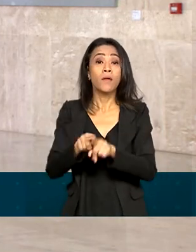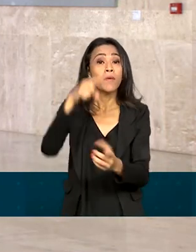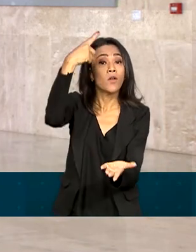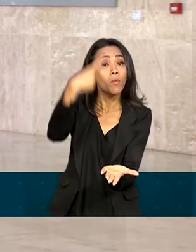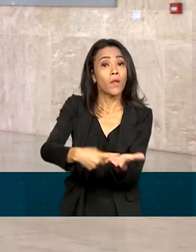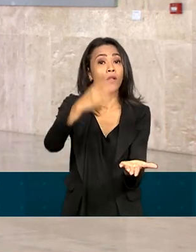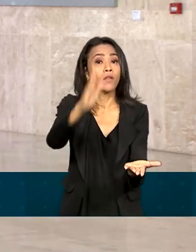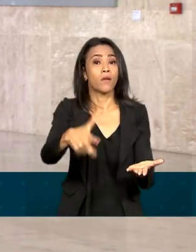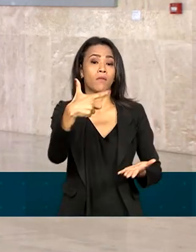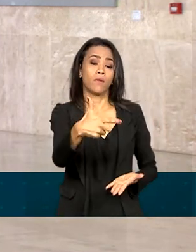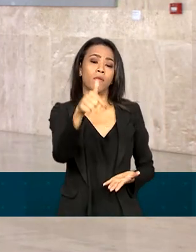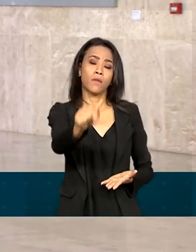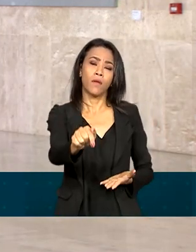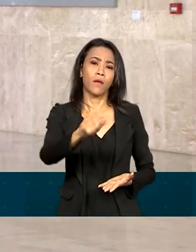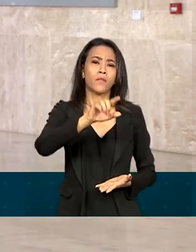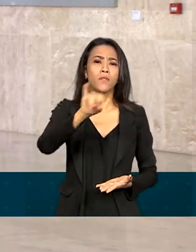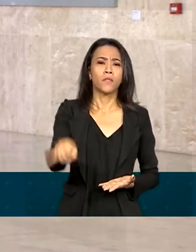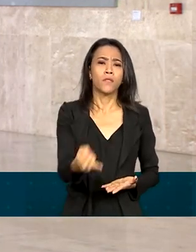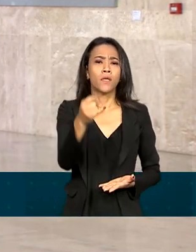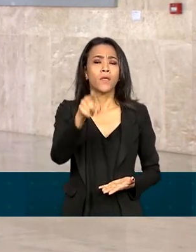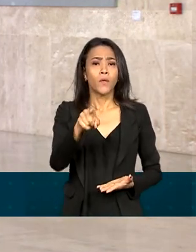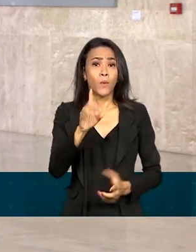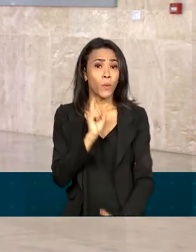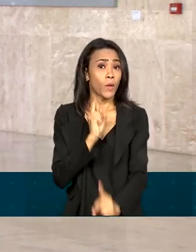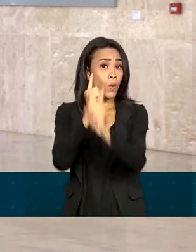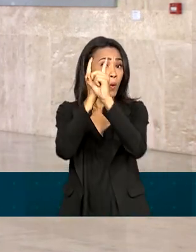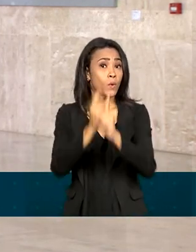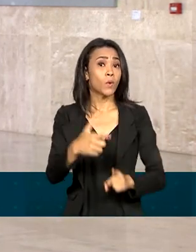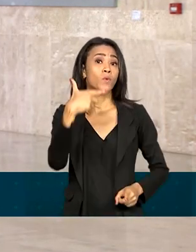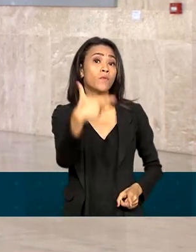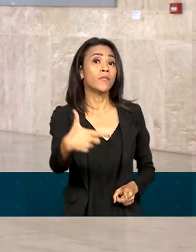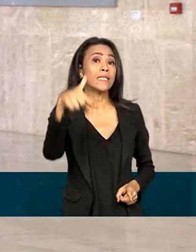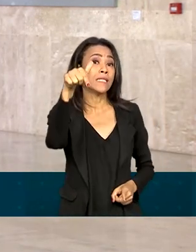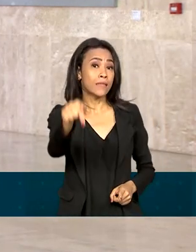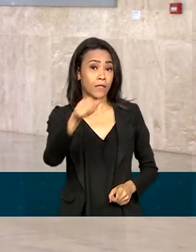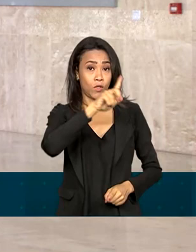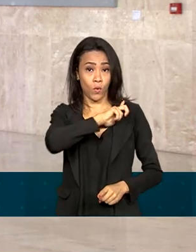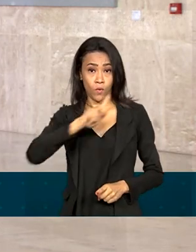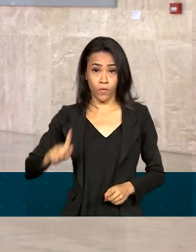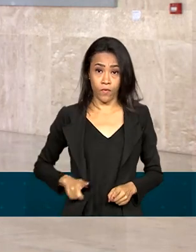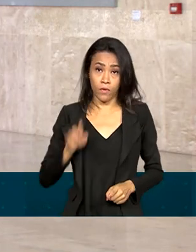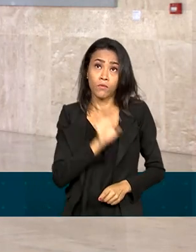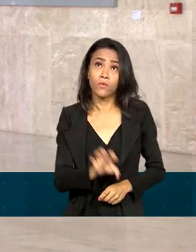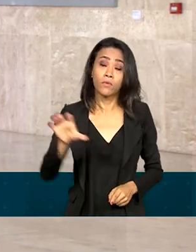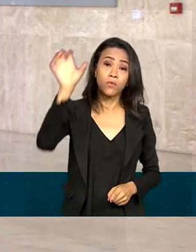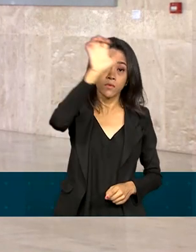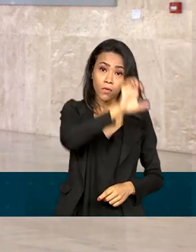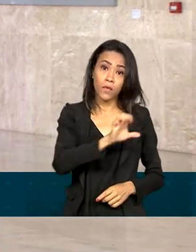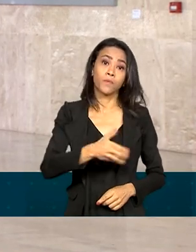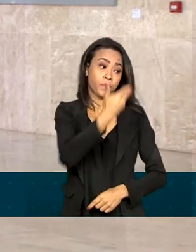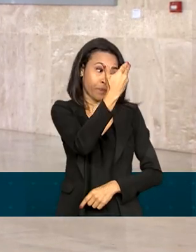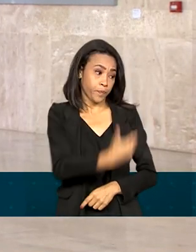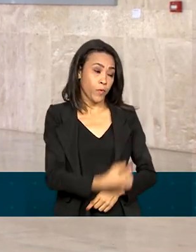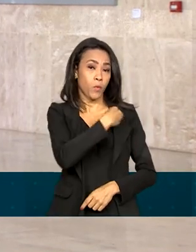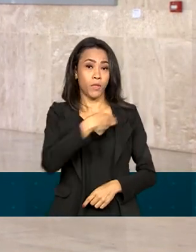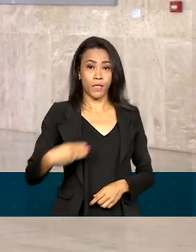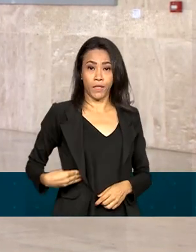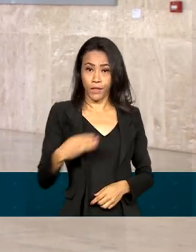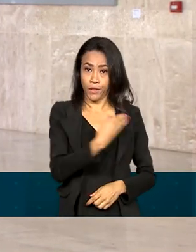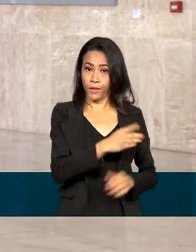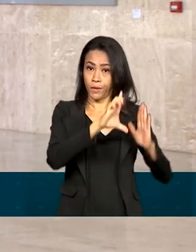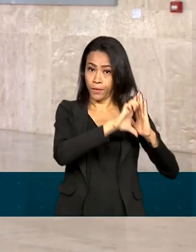o primeiro encontro de Lula com os 27 governadores. Segundo o ministro da Casa Civil, o Rui Costa,